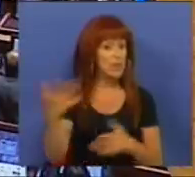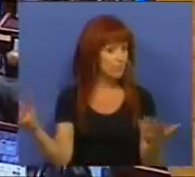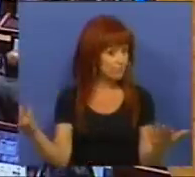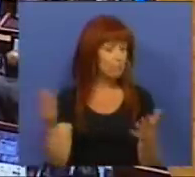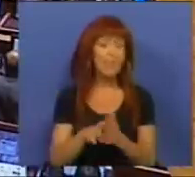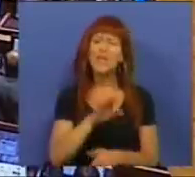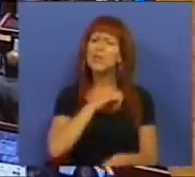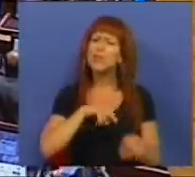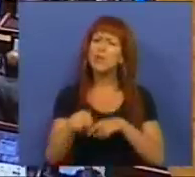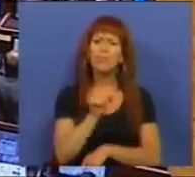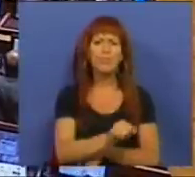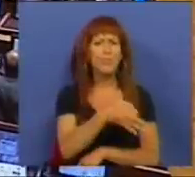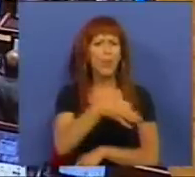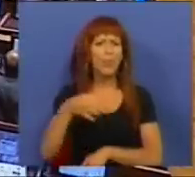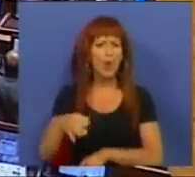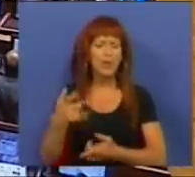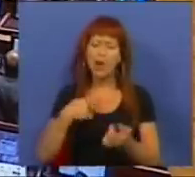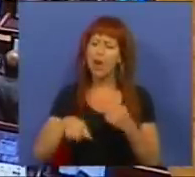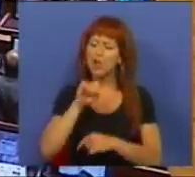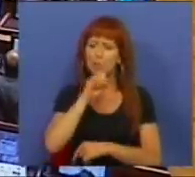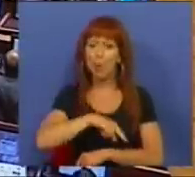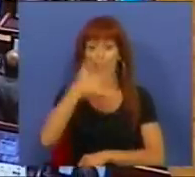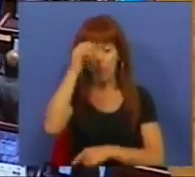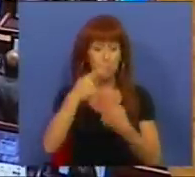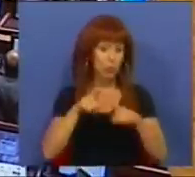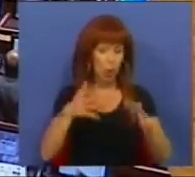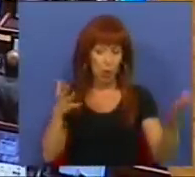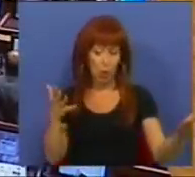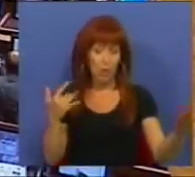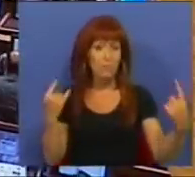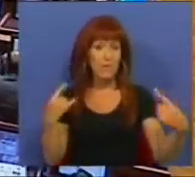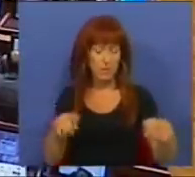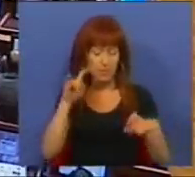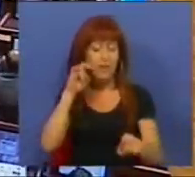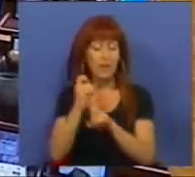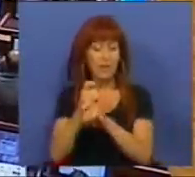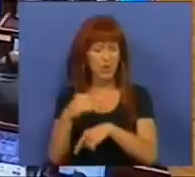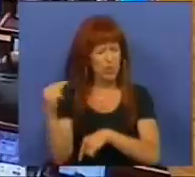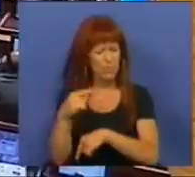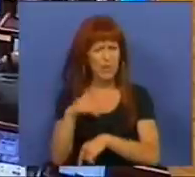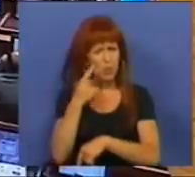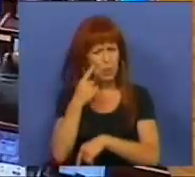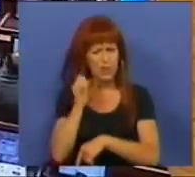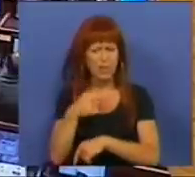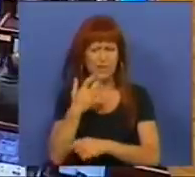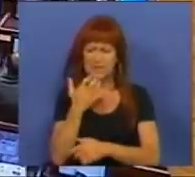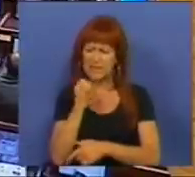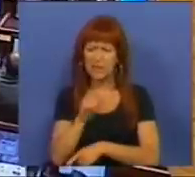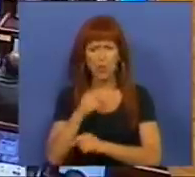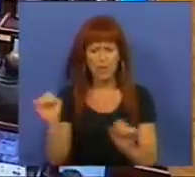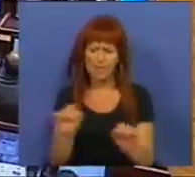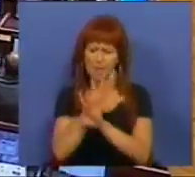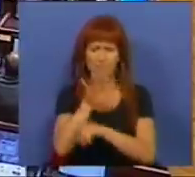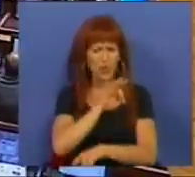Sr. Deputado Paulo Portas, nós podemos ter opiniões diferentes, mas exige-se o mínimo de conhecimento e de rigor e